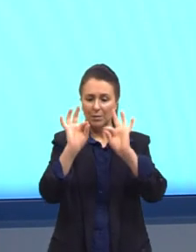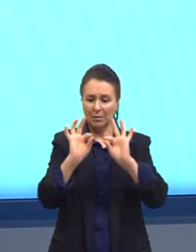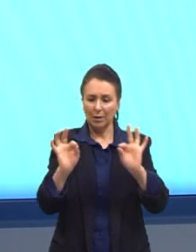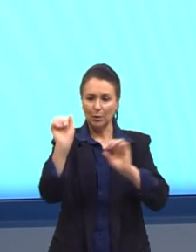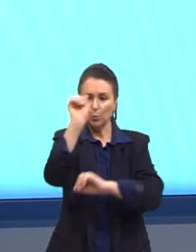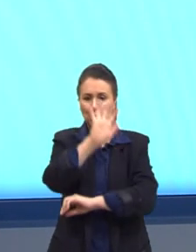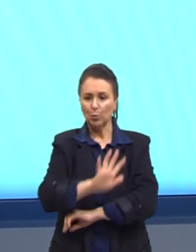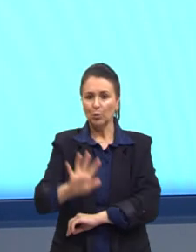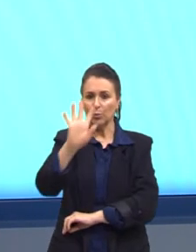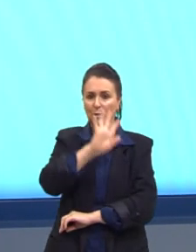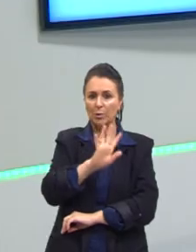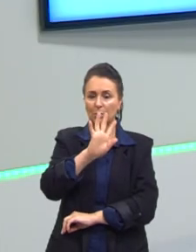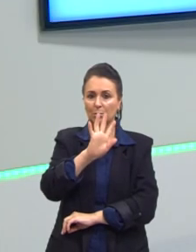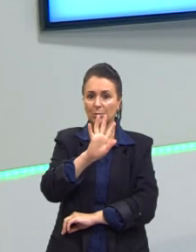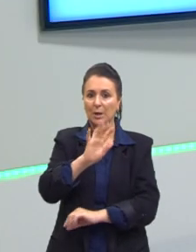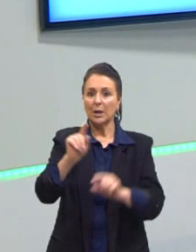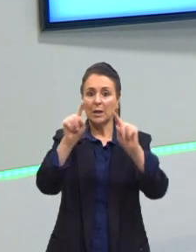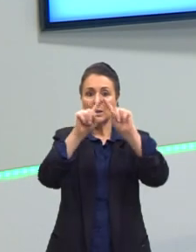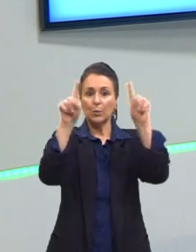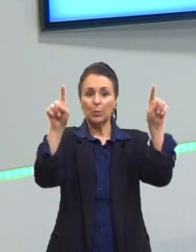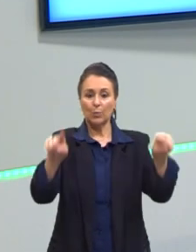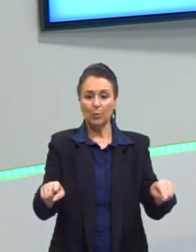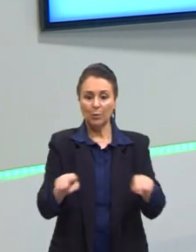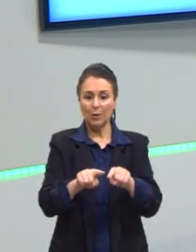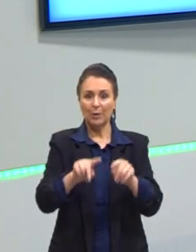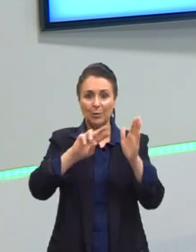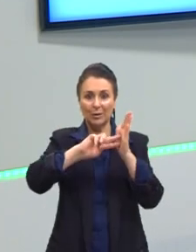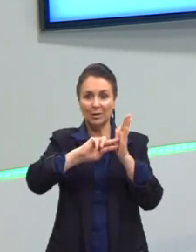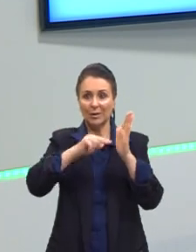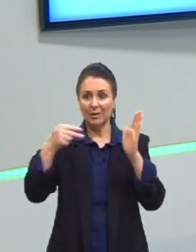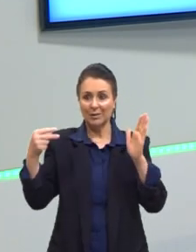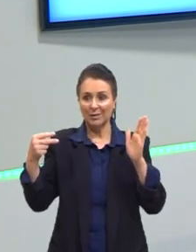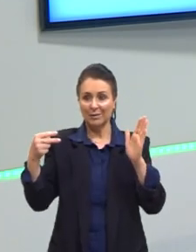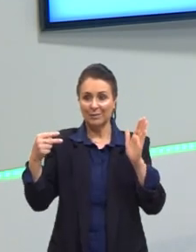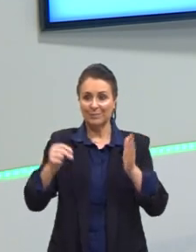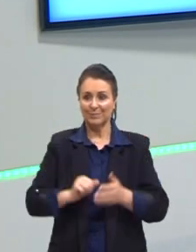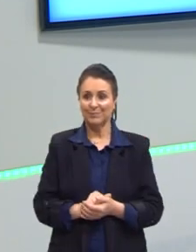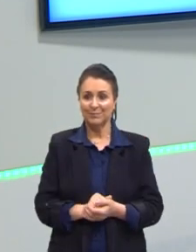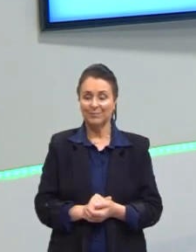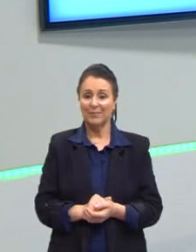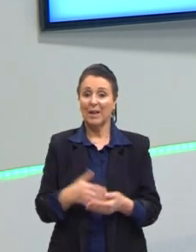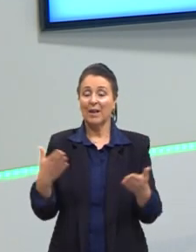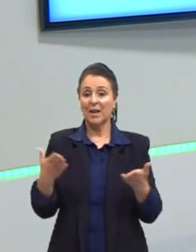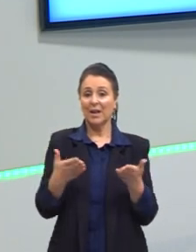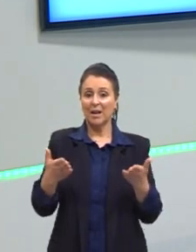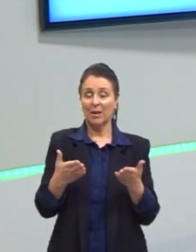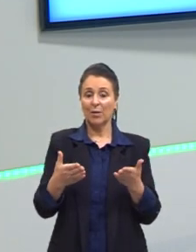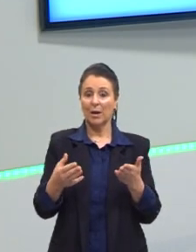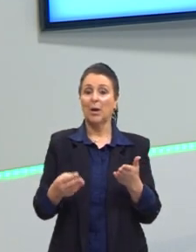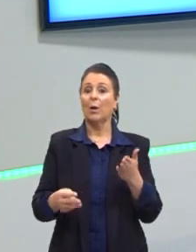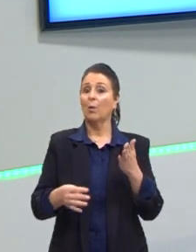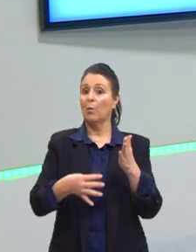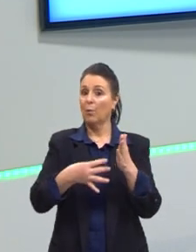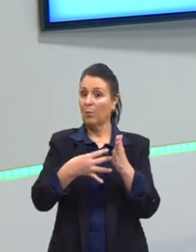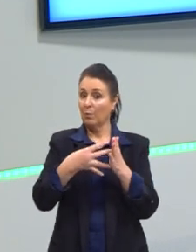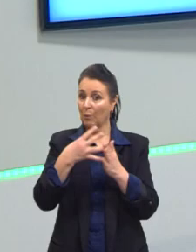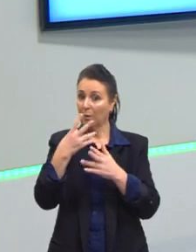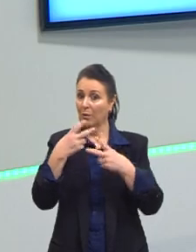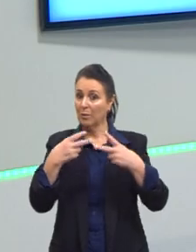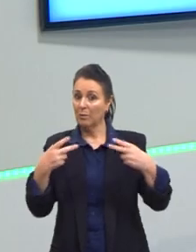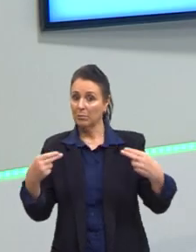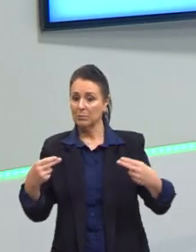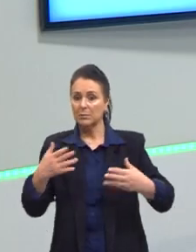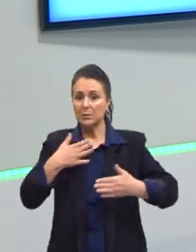geral, esse grande quadro interpretativo. Vamos lá para o nosso quarto passo. Tenha